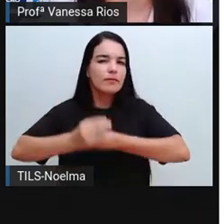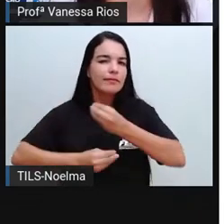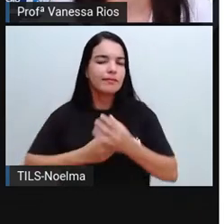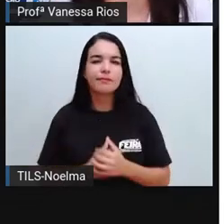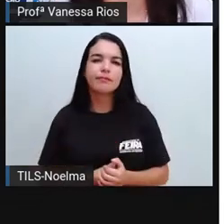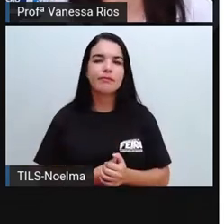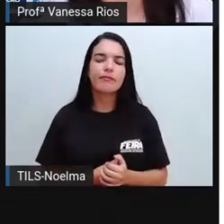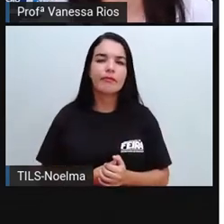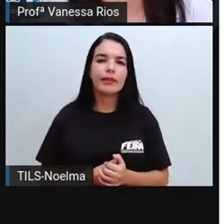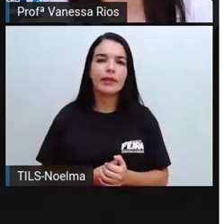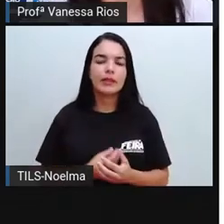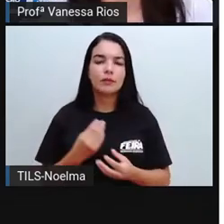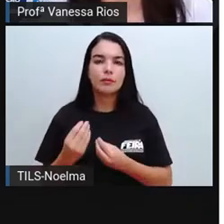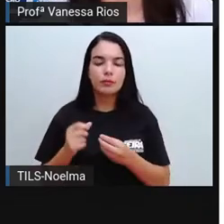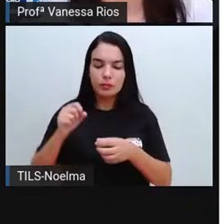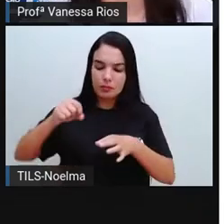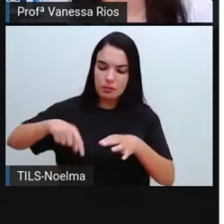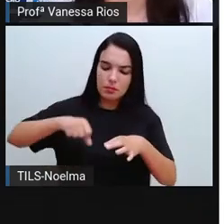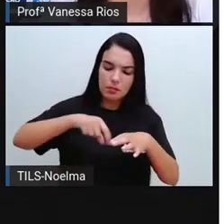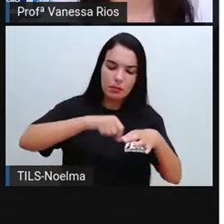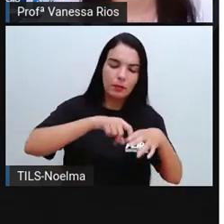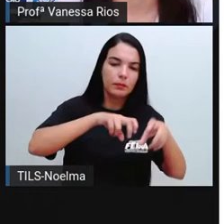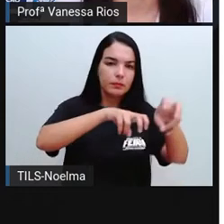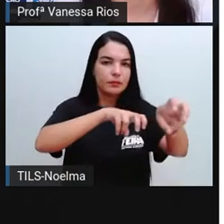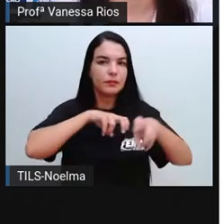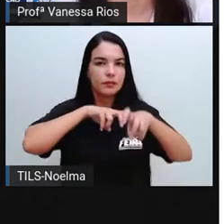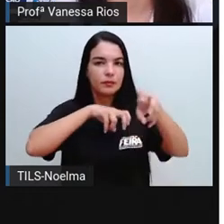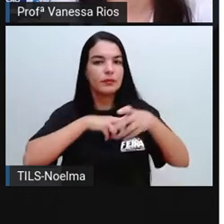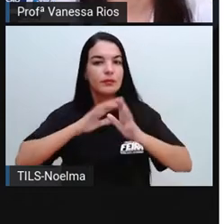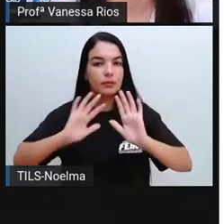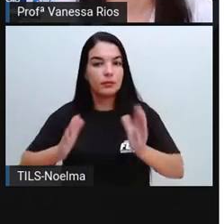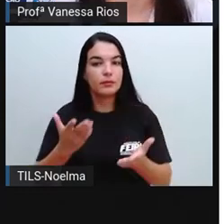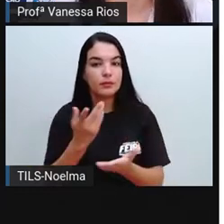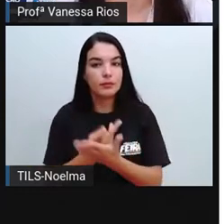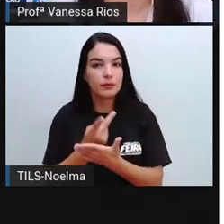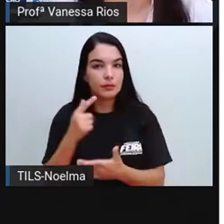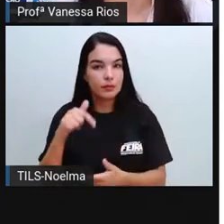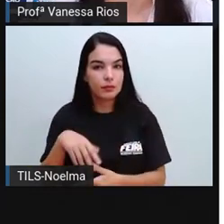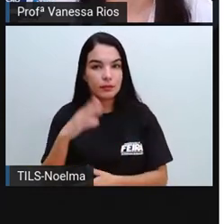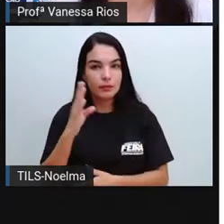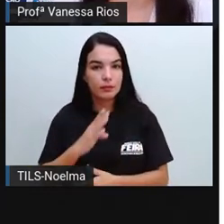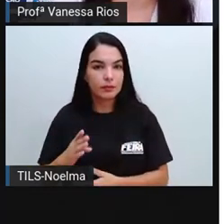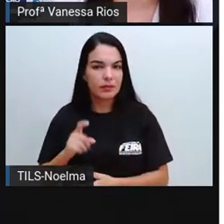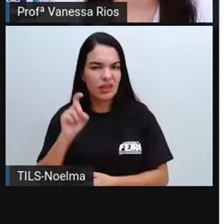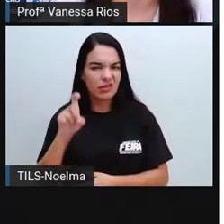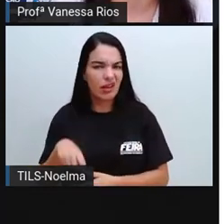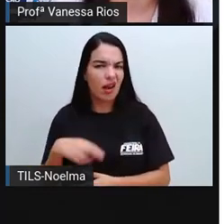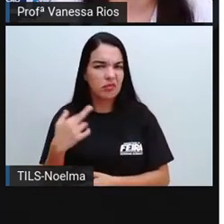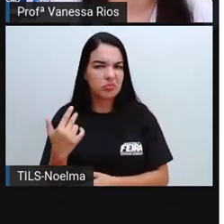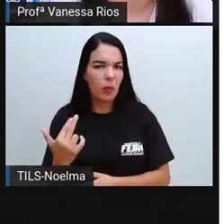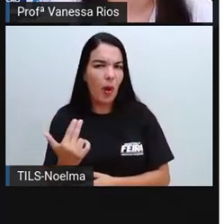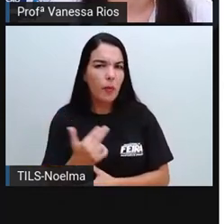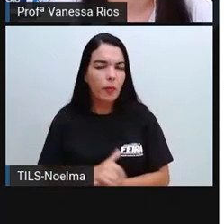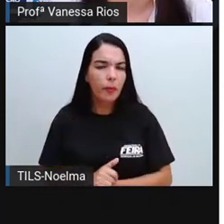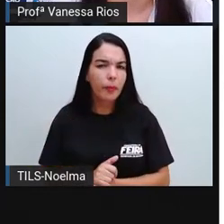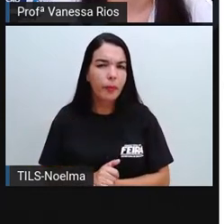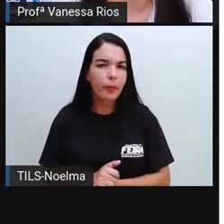né, que a prática aí da agricultura já acontecia no Brasil nesta época? Será que eram as mesmas?